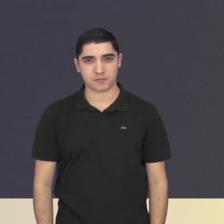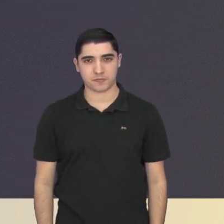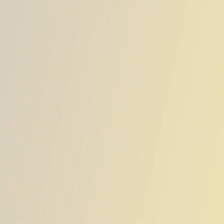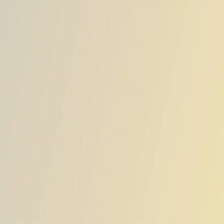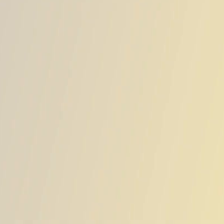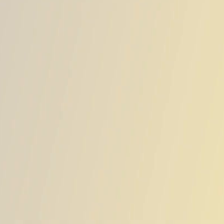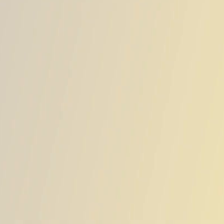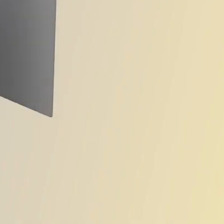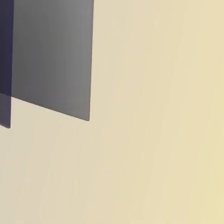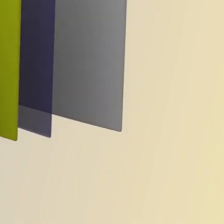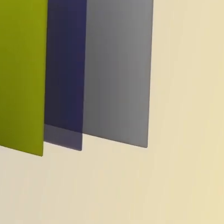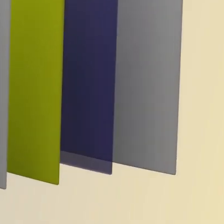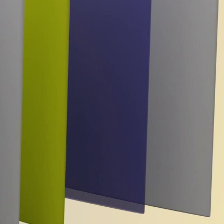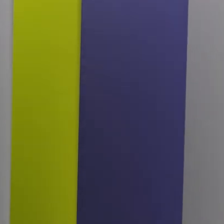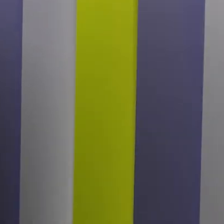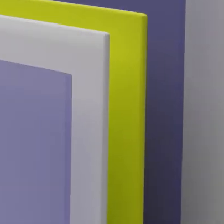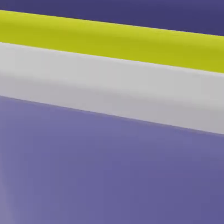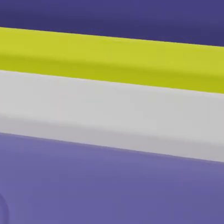município.